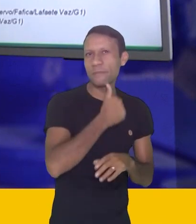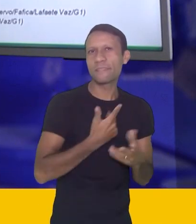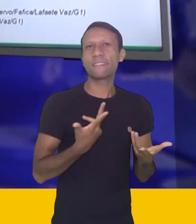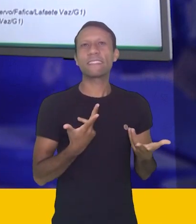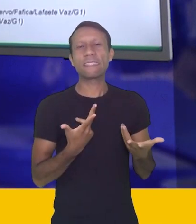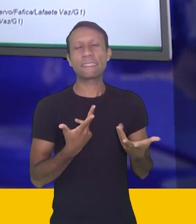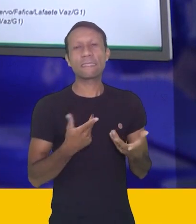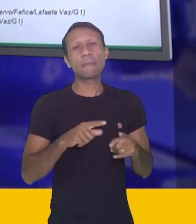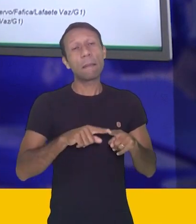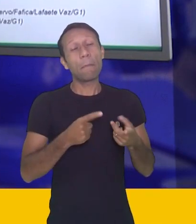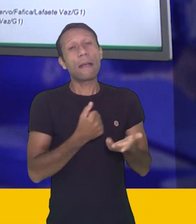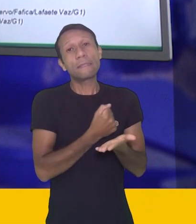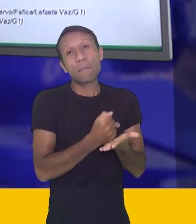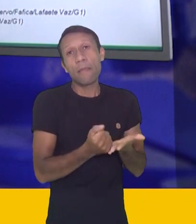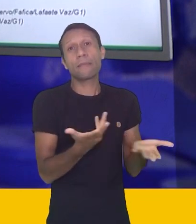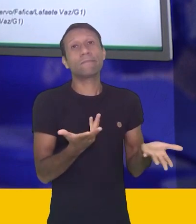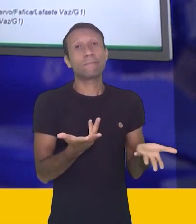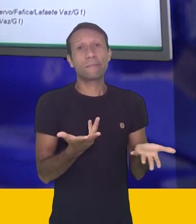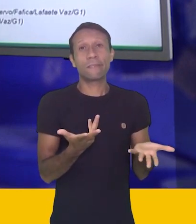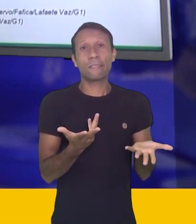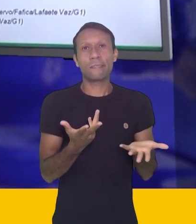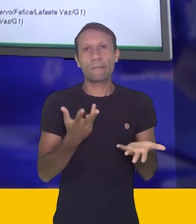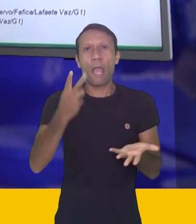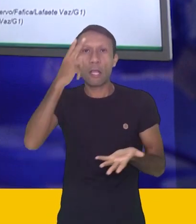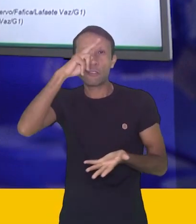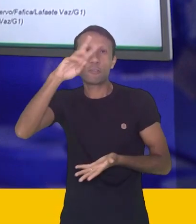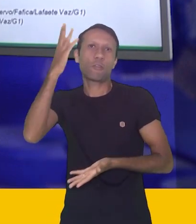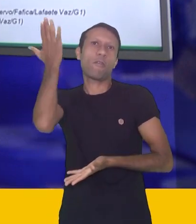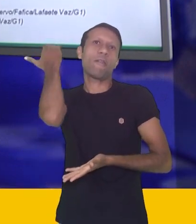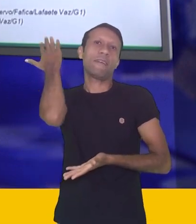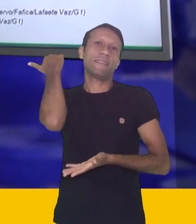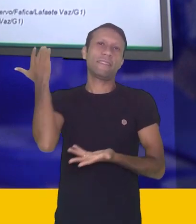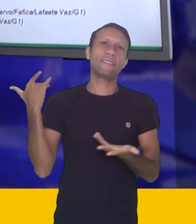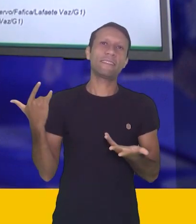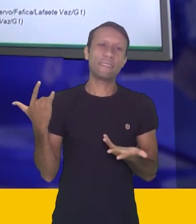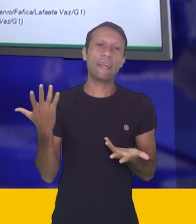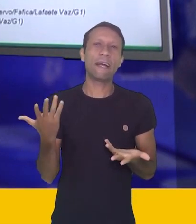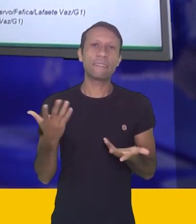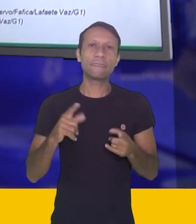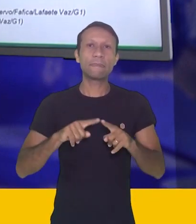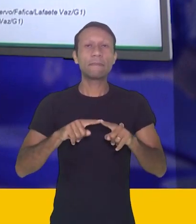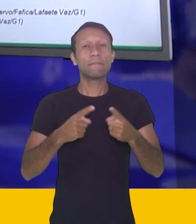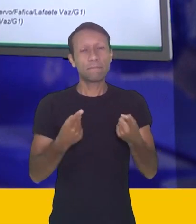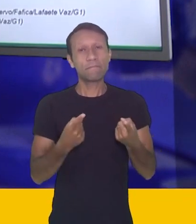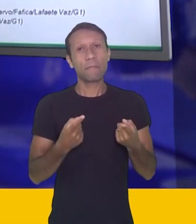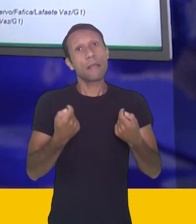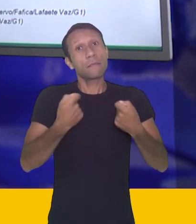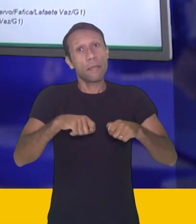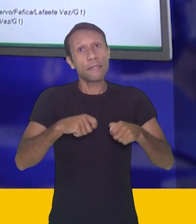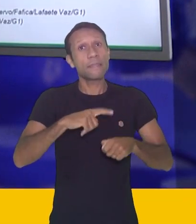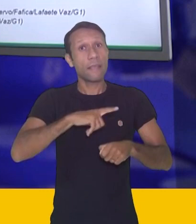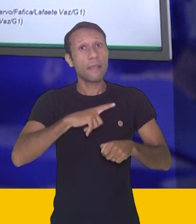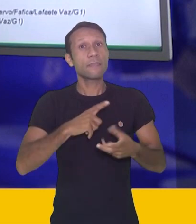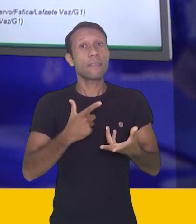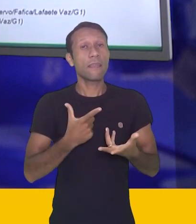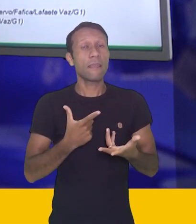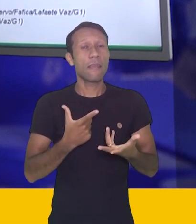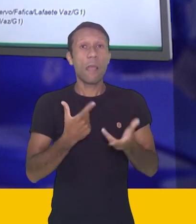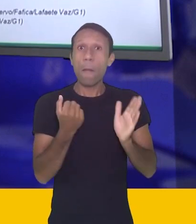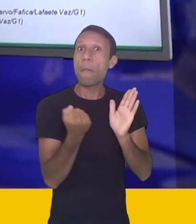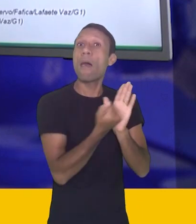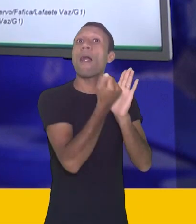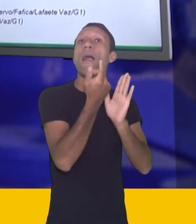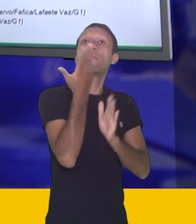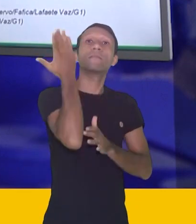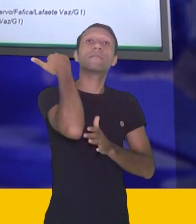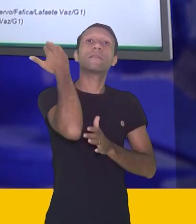preservação histórica desses espaços, espaços históricos, espaços tombados. Eles precisam de não